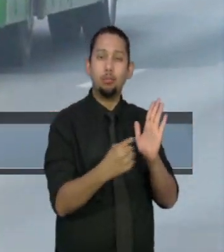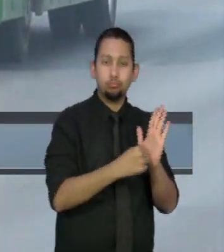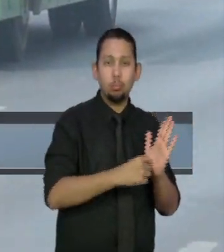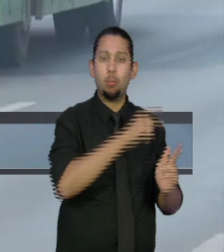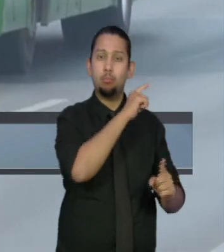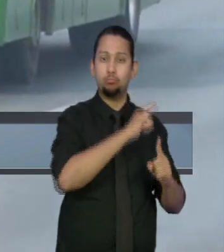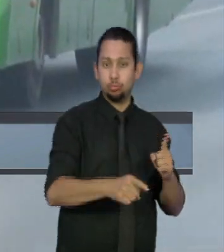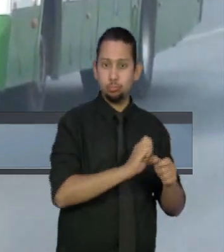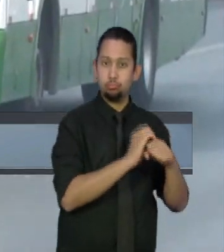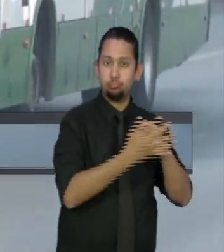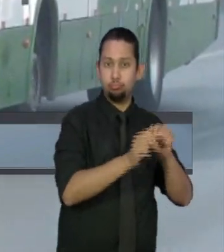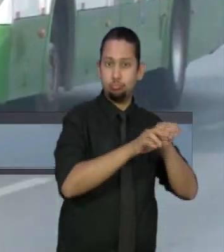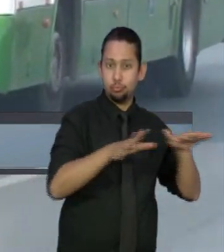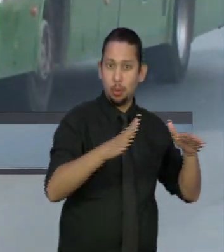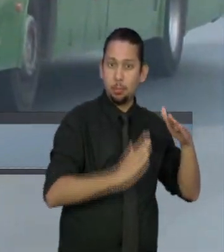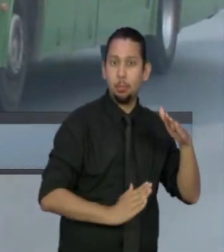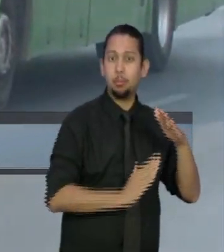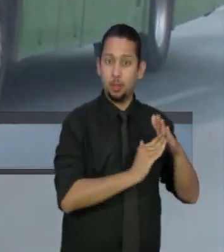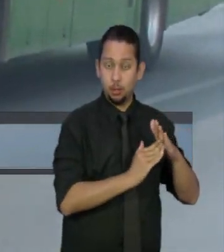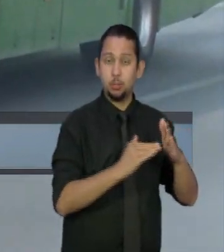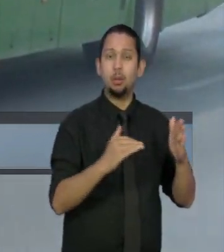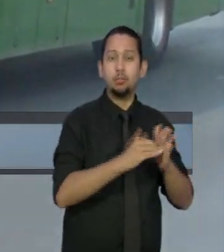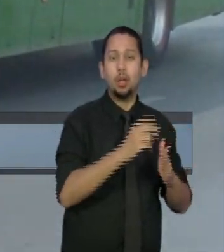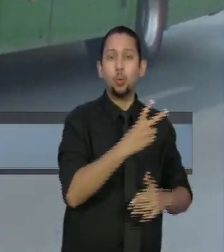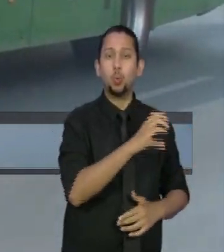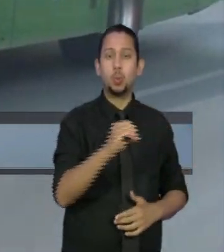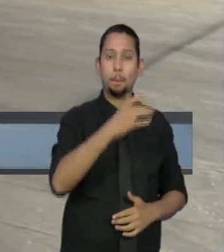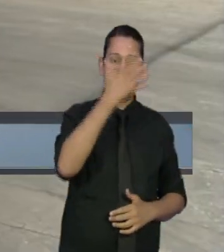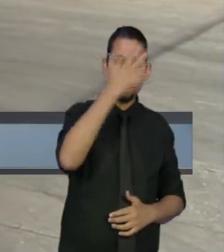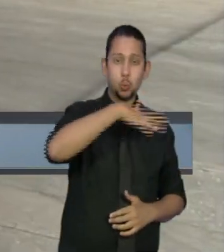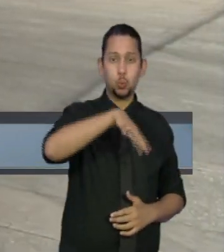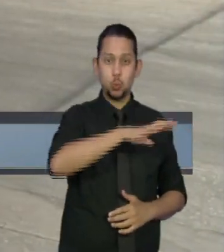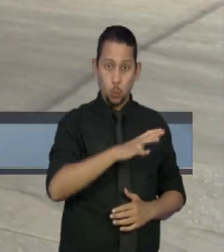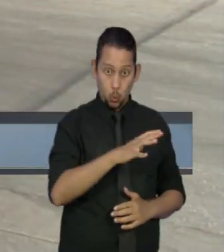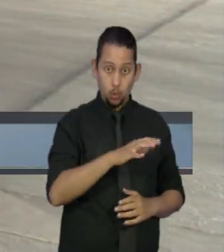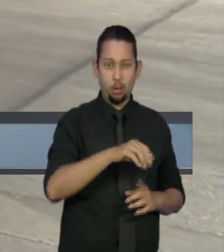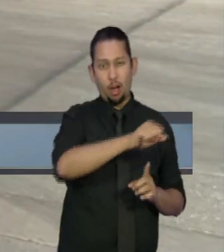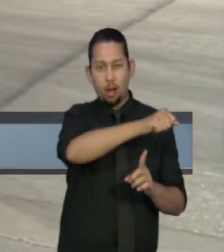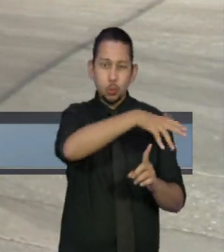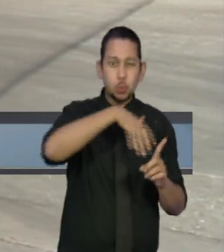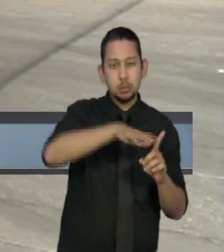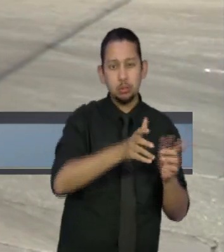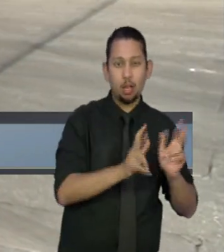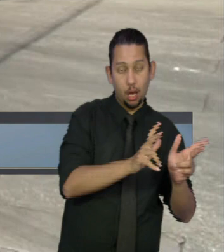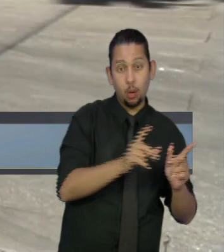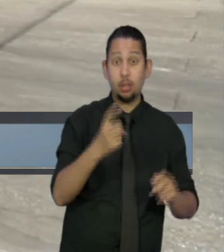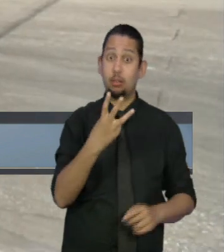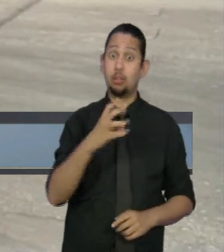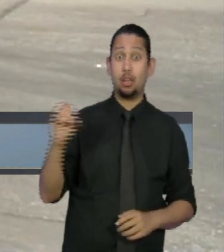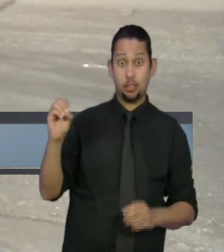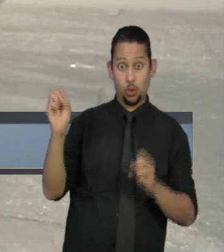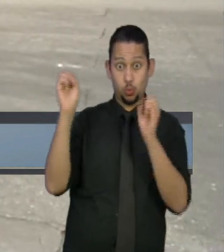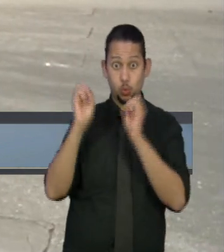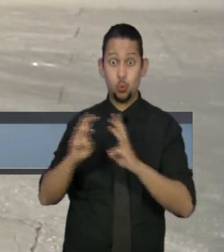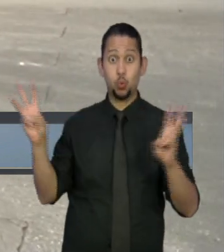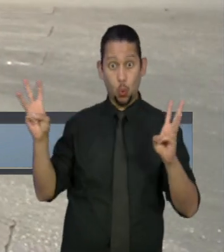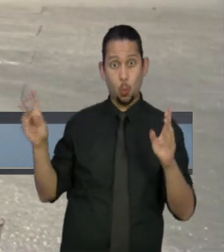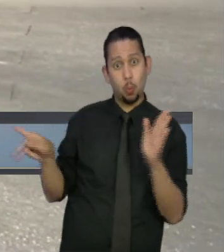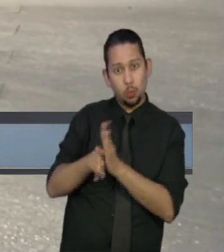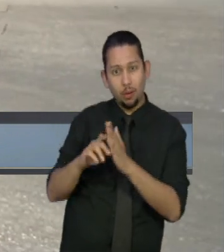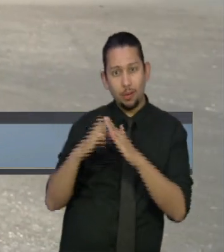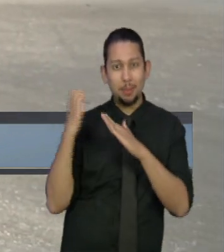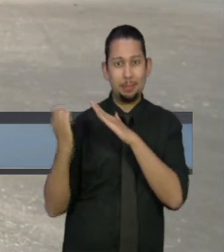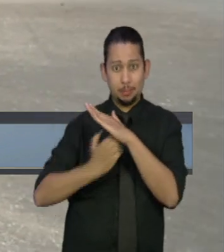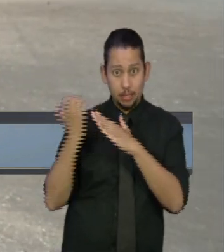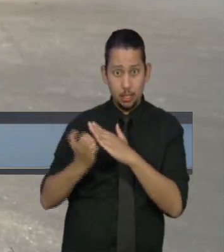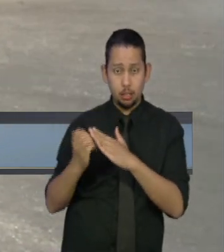anterior de público máximo de 200 pessoas para eventos sociais e 300 para eventos corporativos. Da